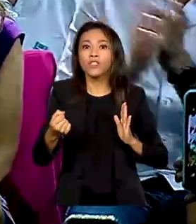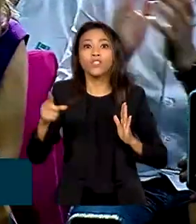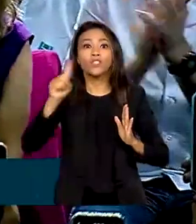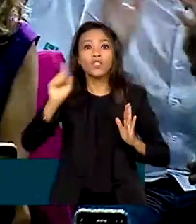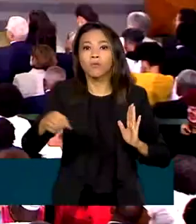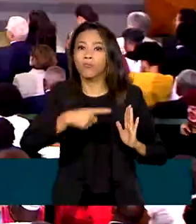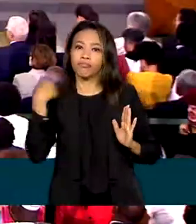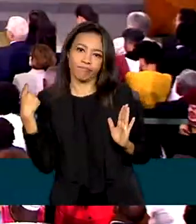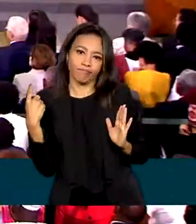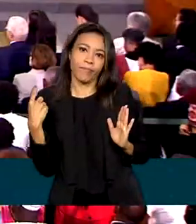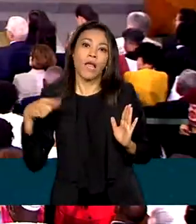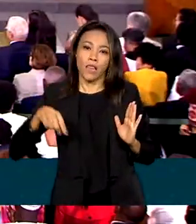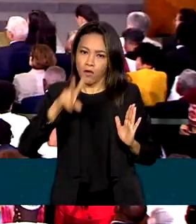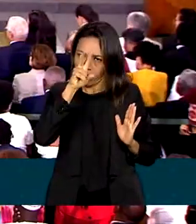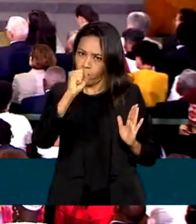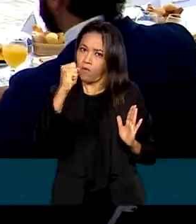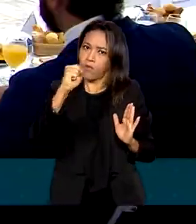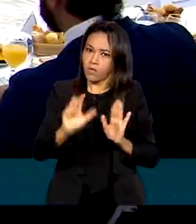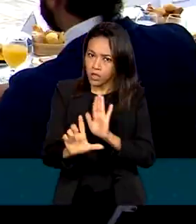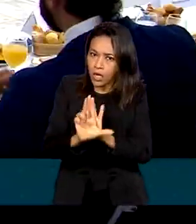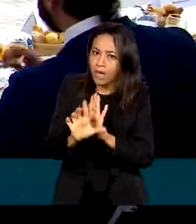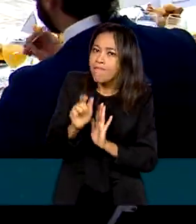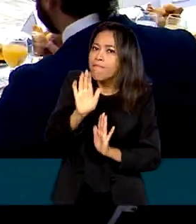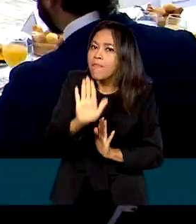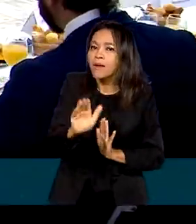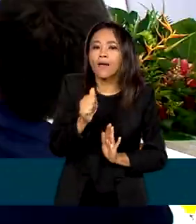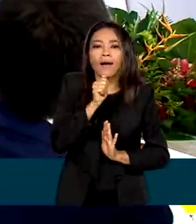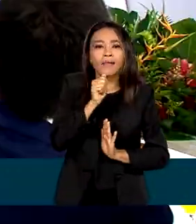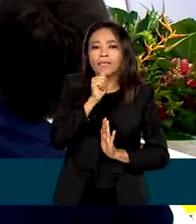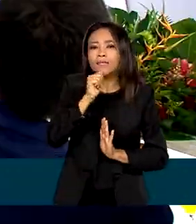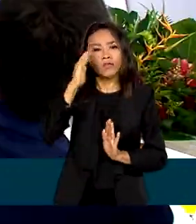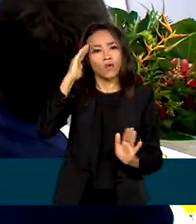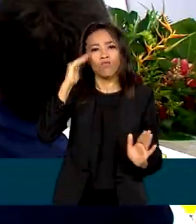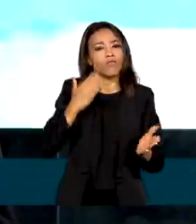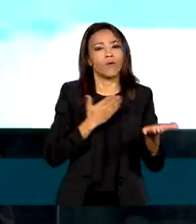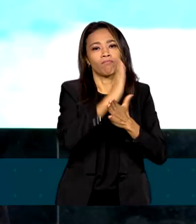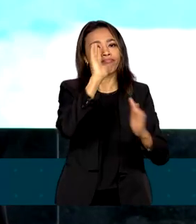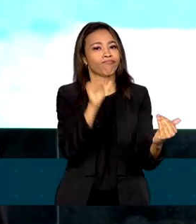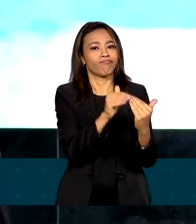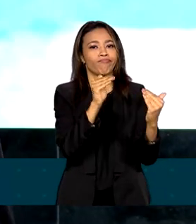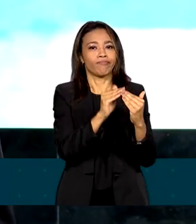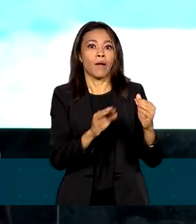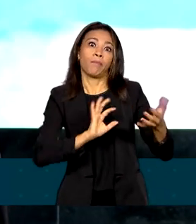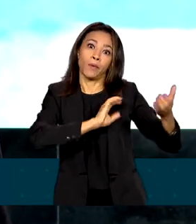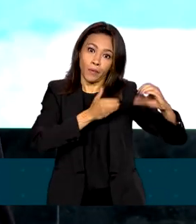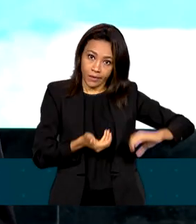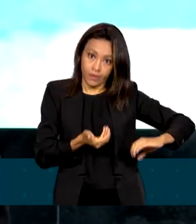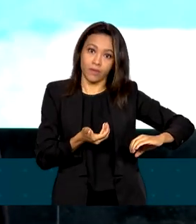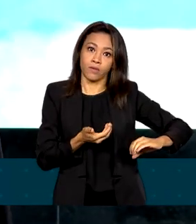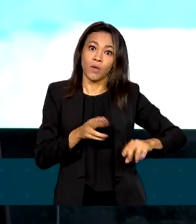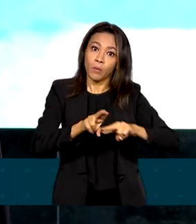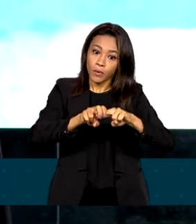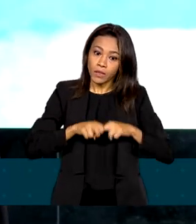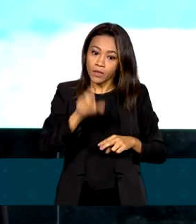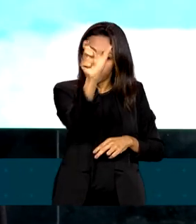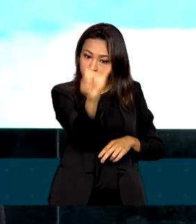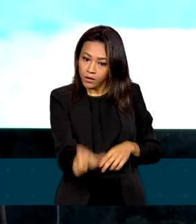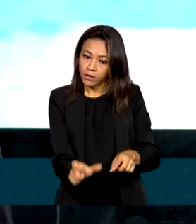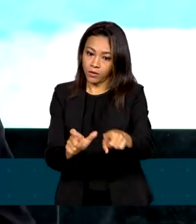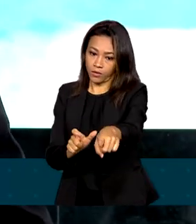Elas têm força de lei, mas ainda não foram aprovadas pelo Congresso. Por isso, o ministro das Relações